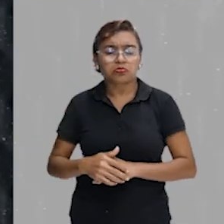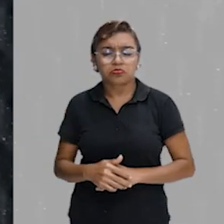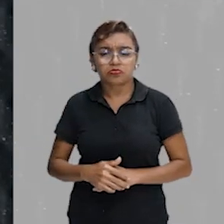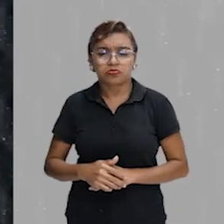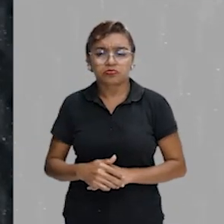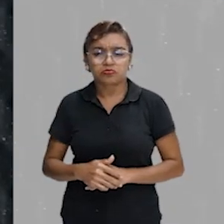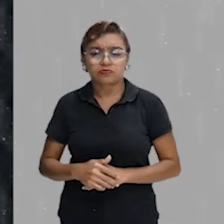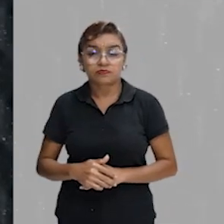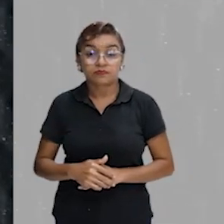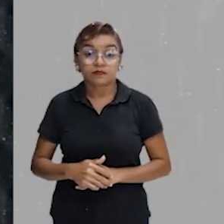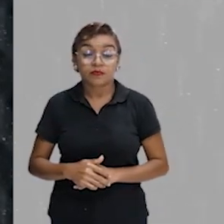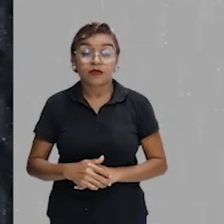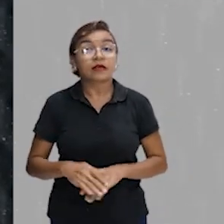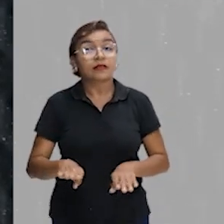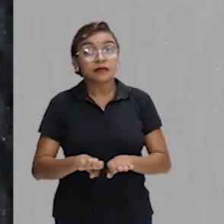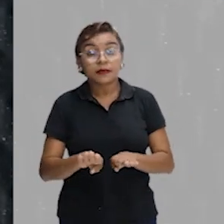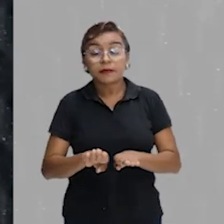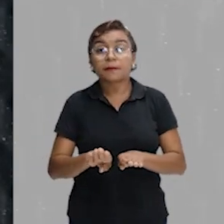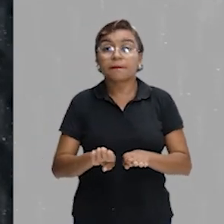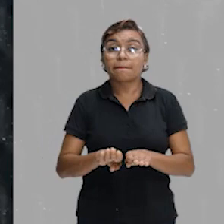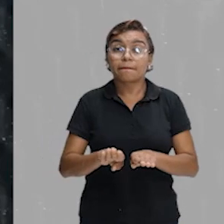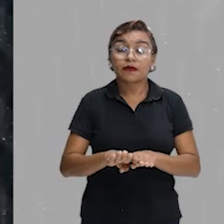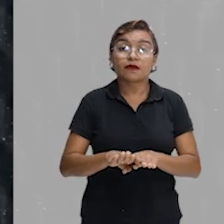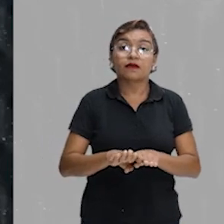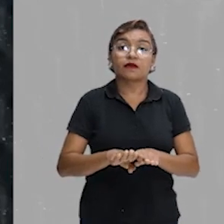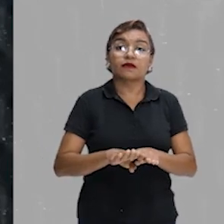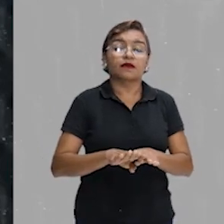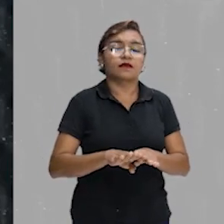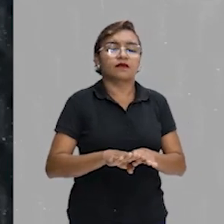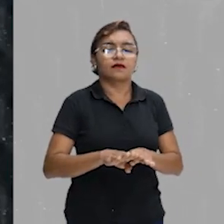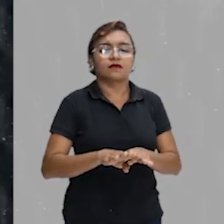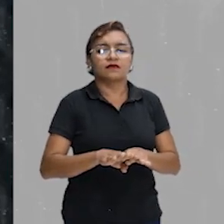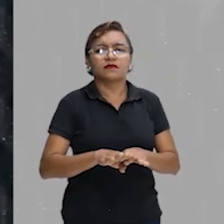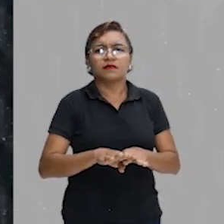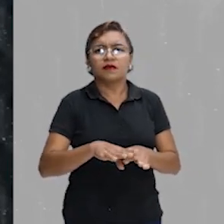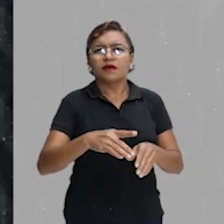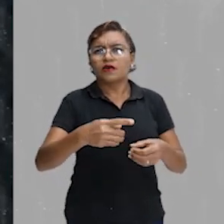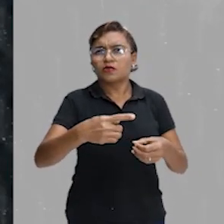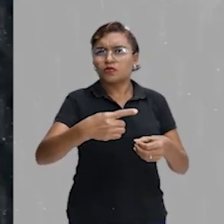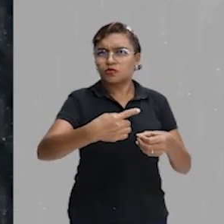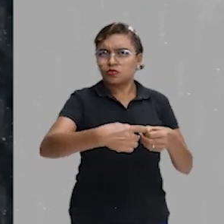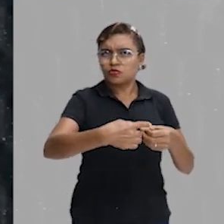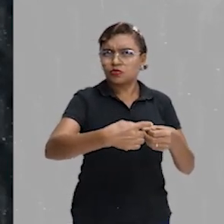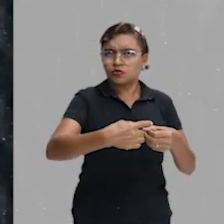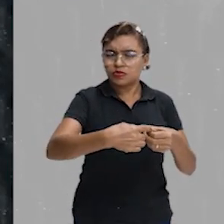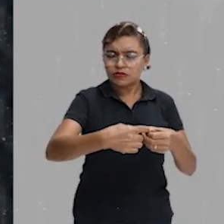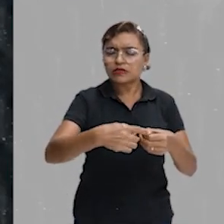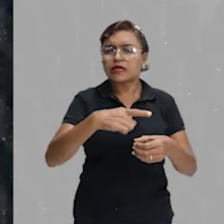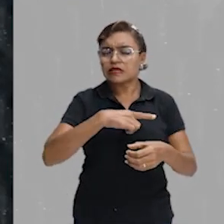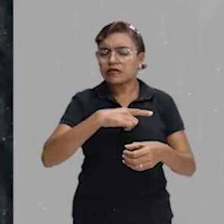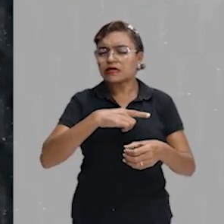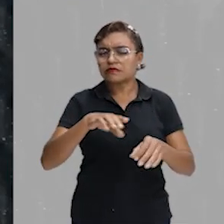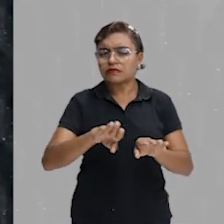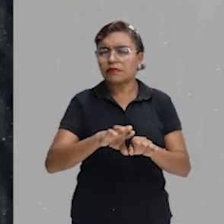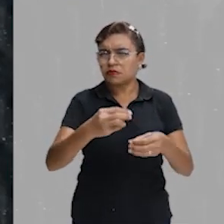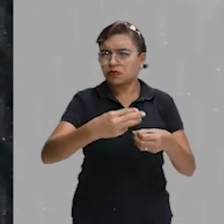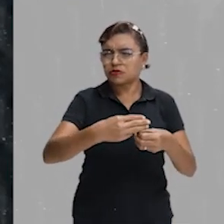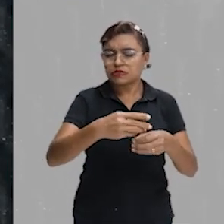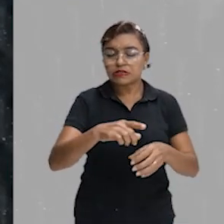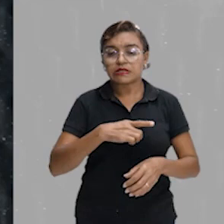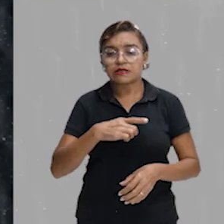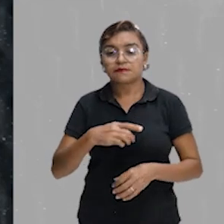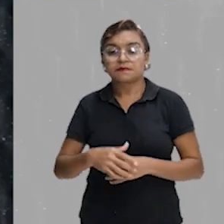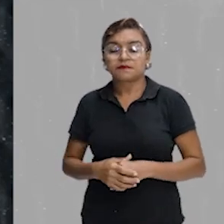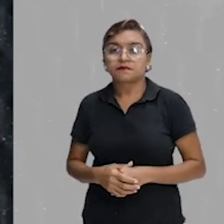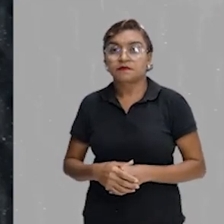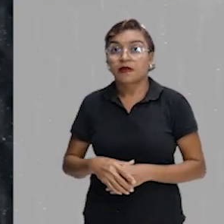comum a gente ver. No interior também a gente vê onde tem muito verde, muito mato, muita planta, eles aparecem bastante, os camaleões. Só que aqui